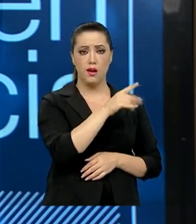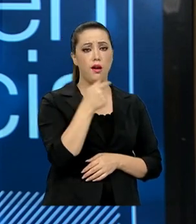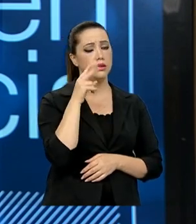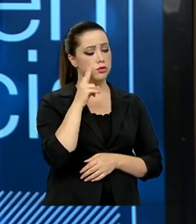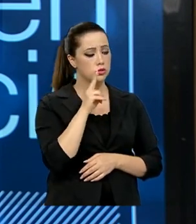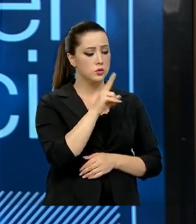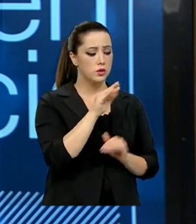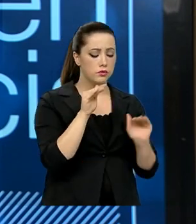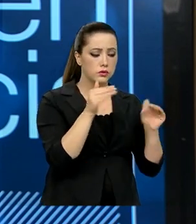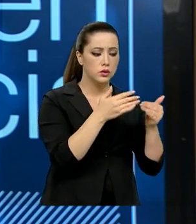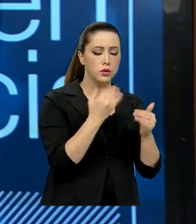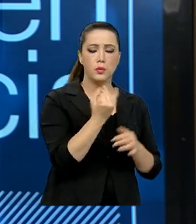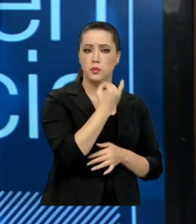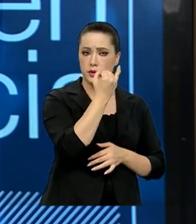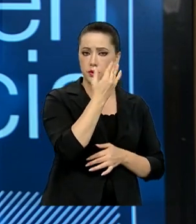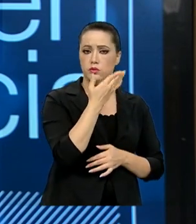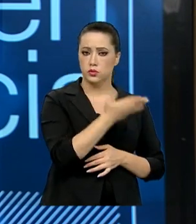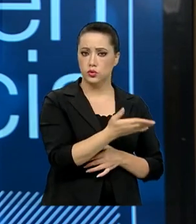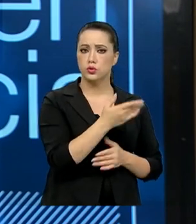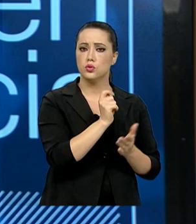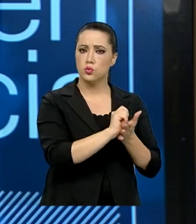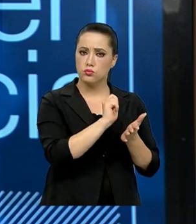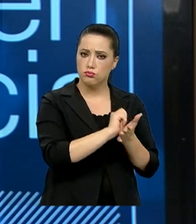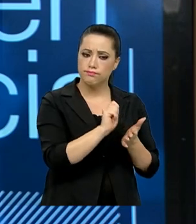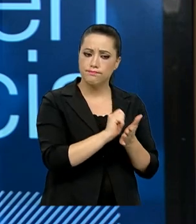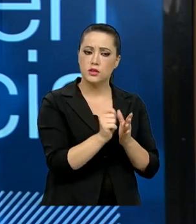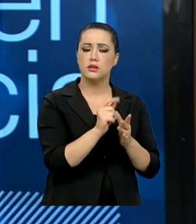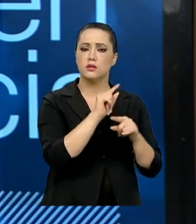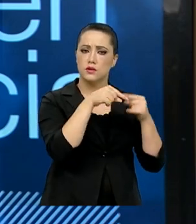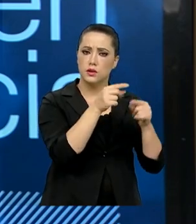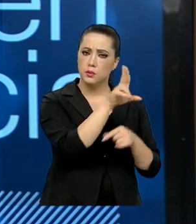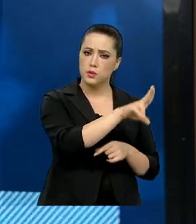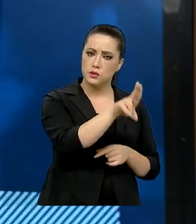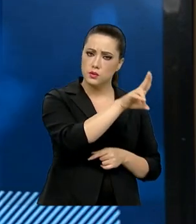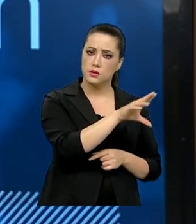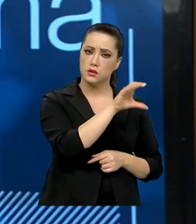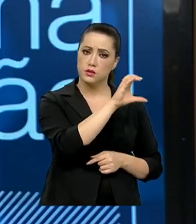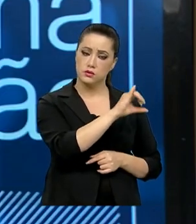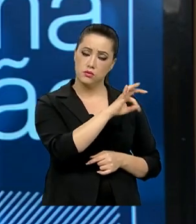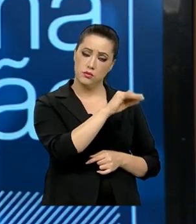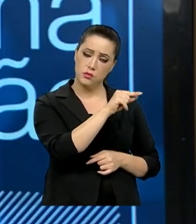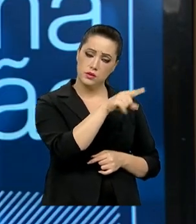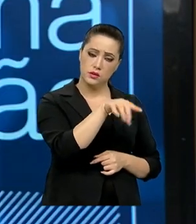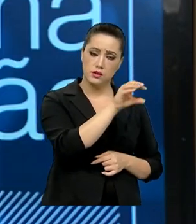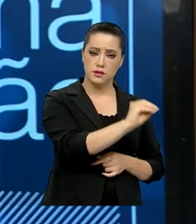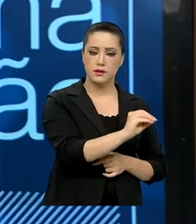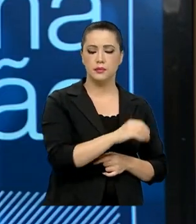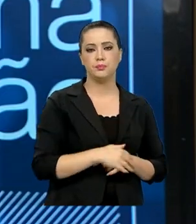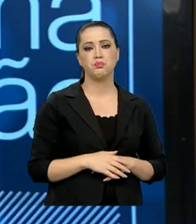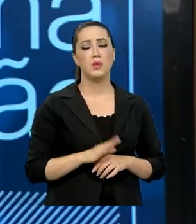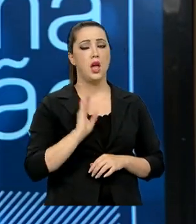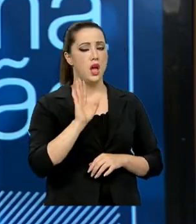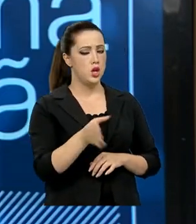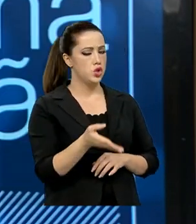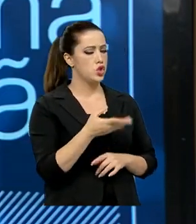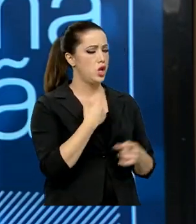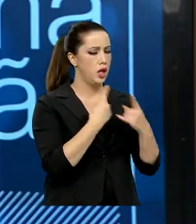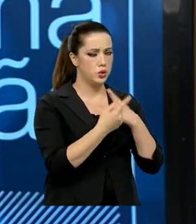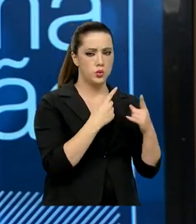nessa direção. E a Capes tem feito um esforço ao longo do tempo, desde 2015, que nós discutimos isso